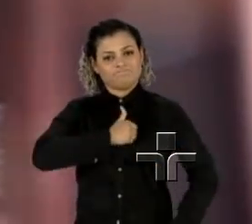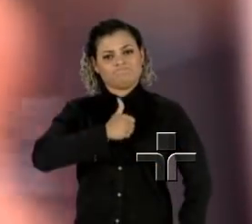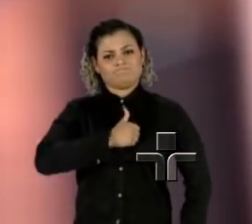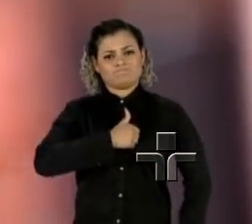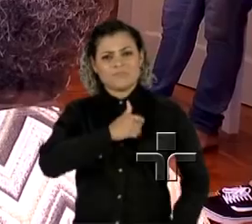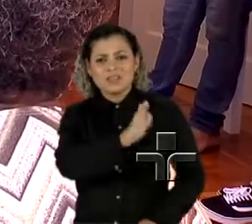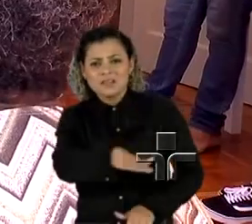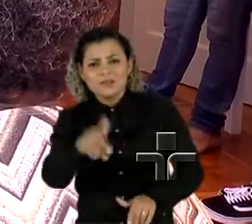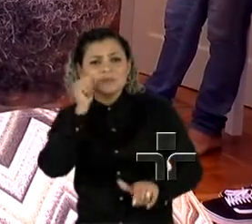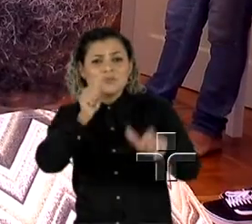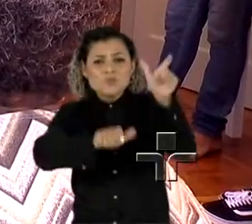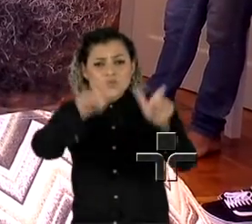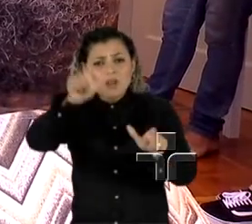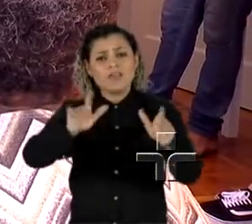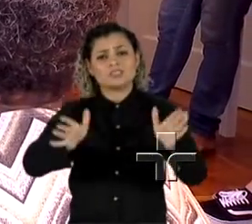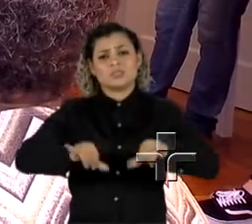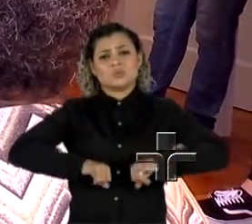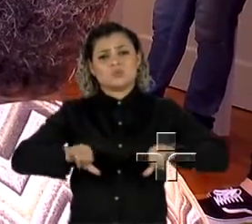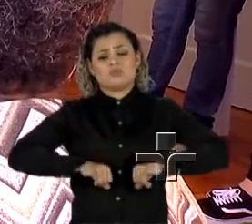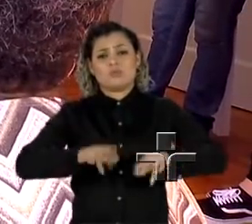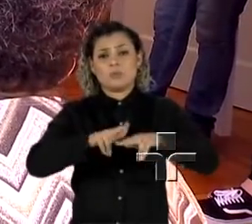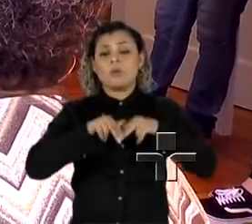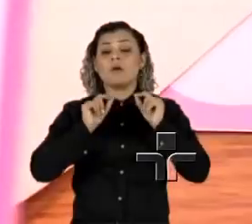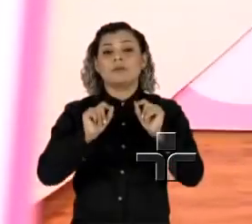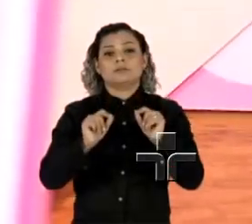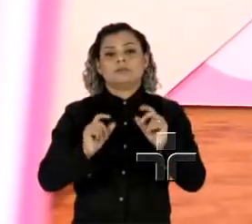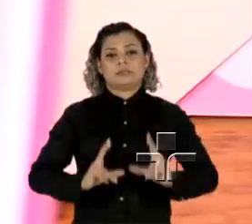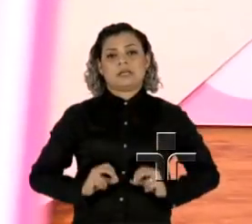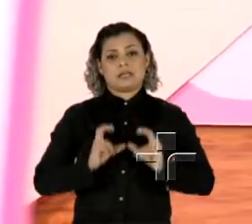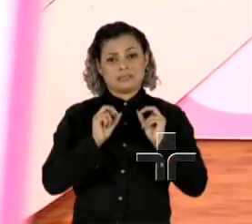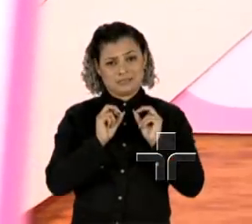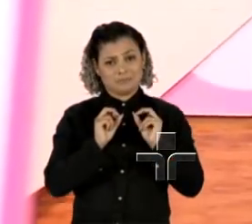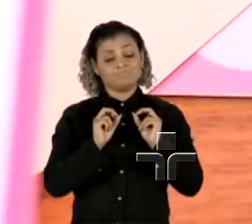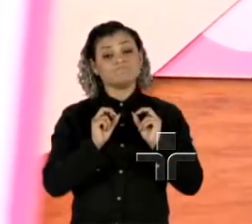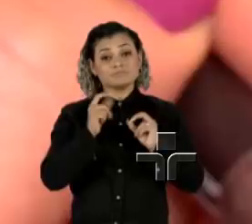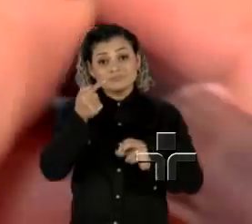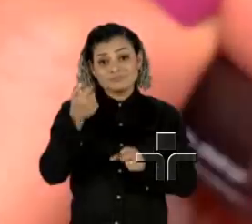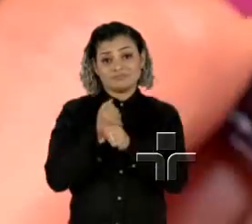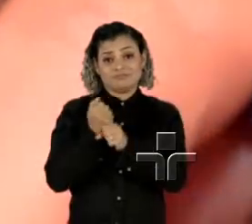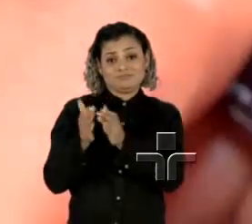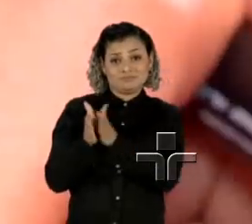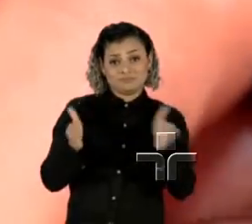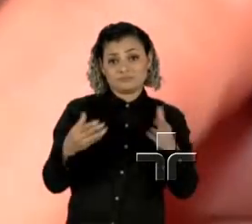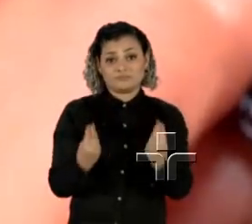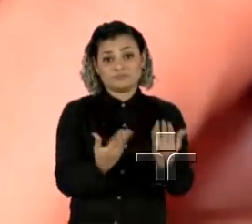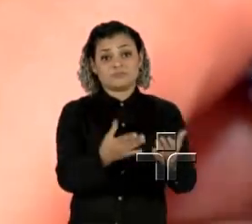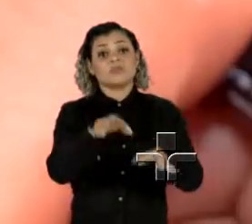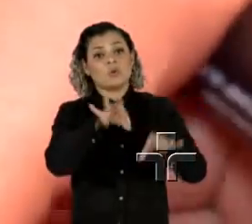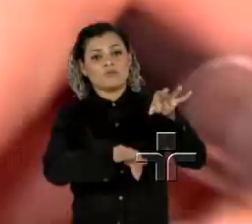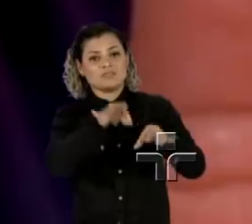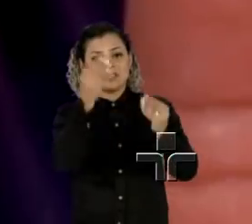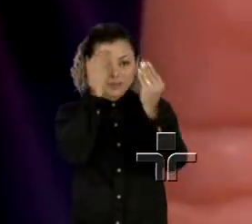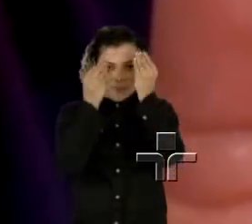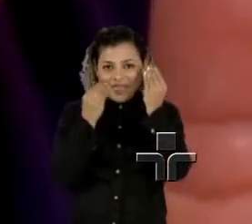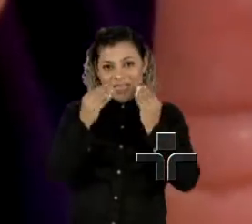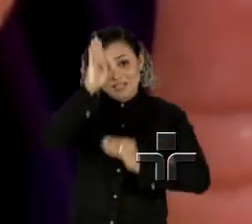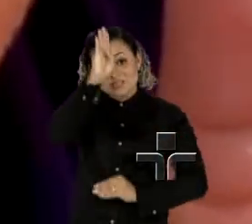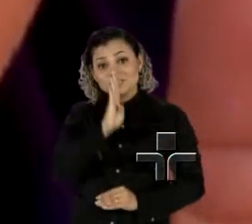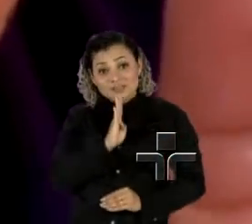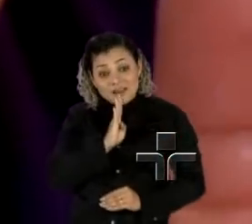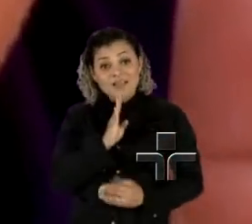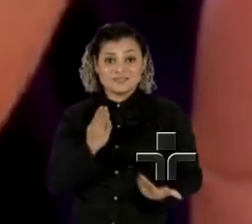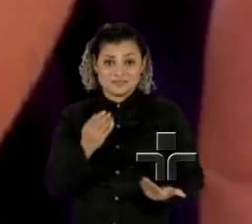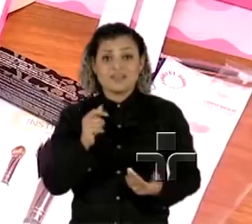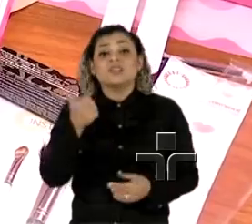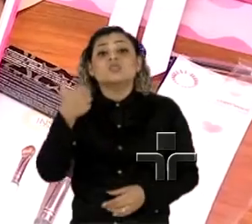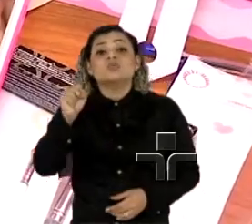mulheres que passam ou já passaram por um tratamento contra o câncer. Em sete anos, ofereceu oficinas de automaquiagem gratuitas a